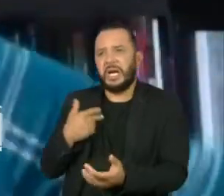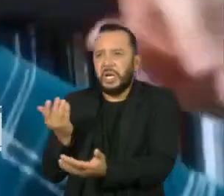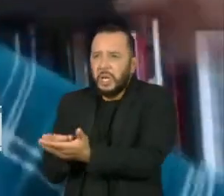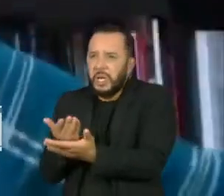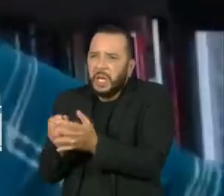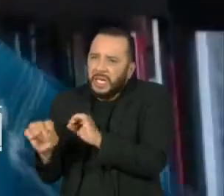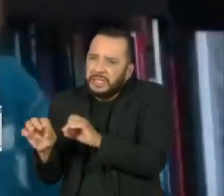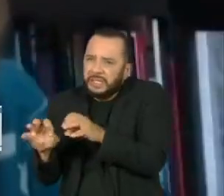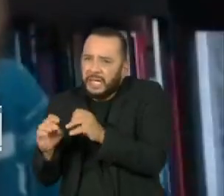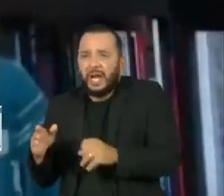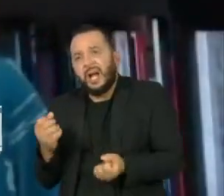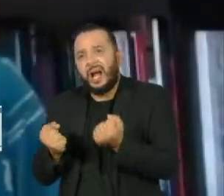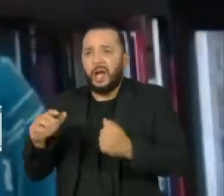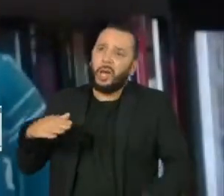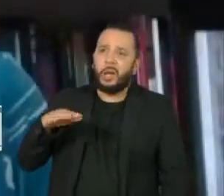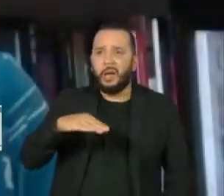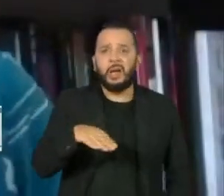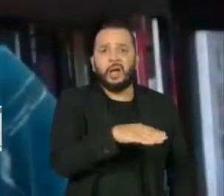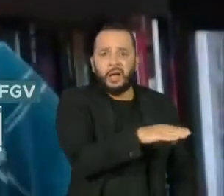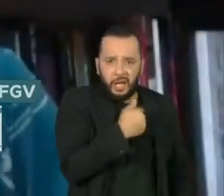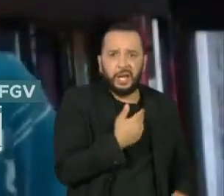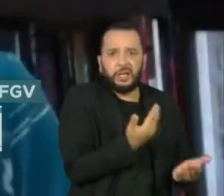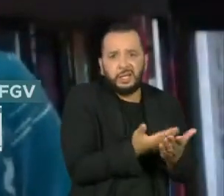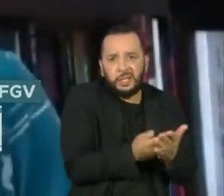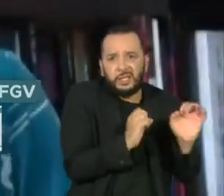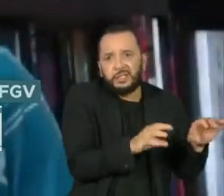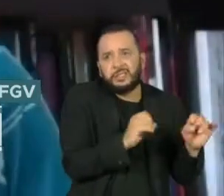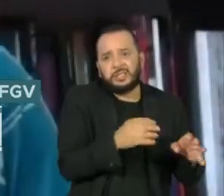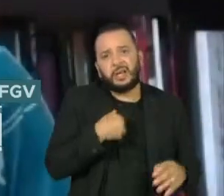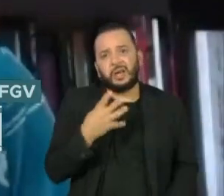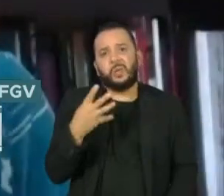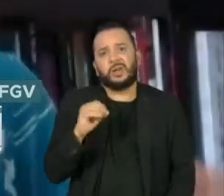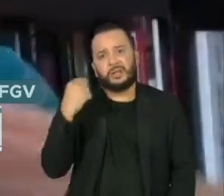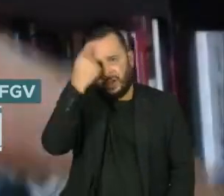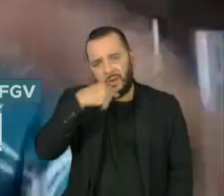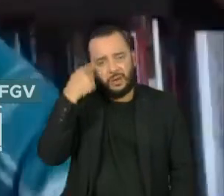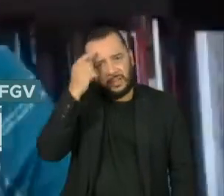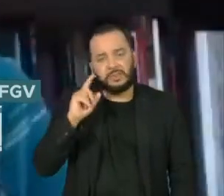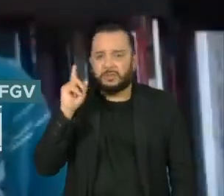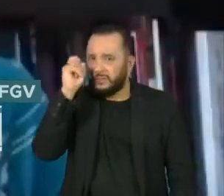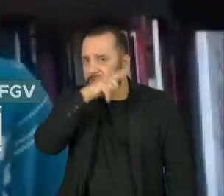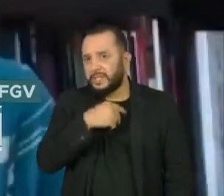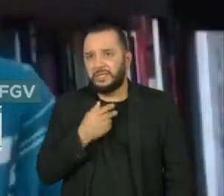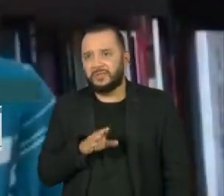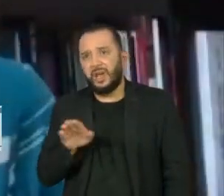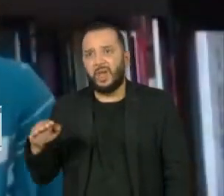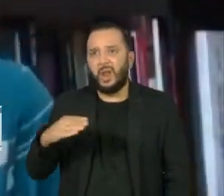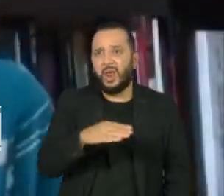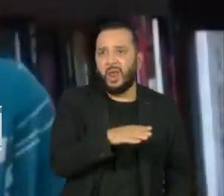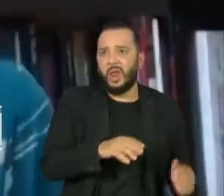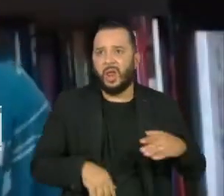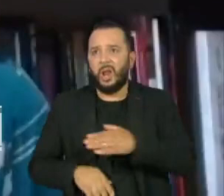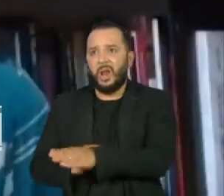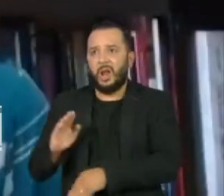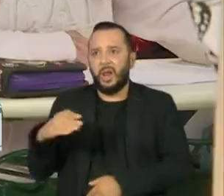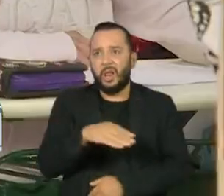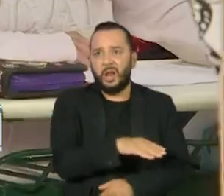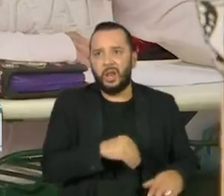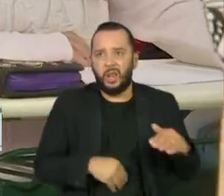municípios para poder completar uma jornada de 40 horas com os seus demais colegas de outras profissões.